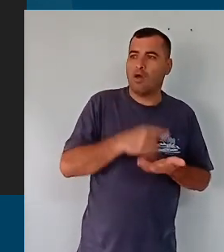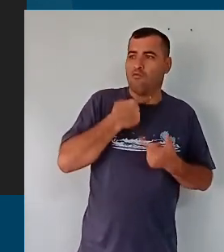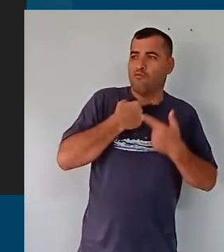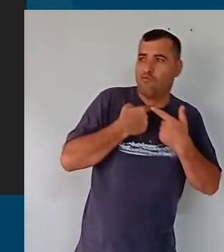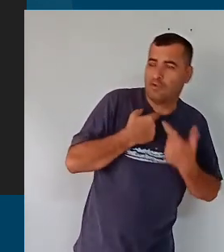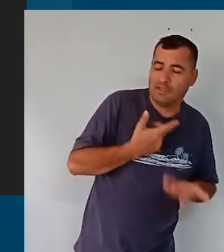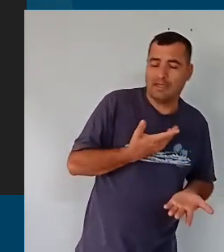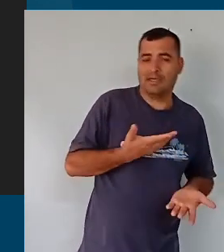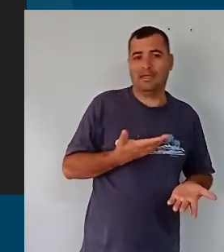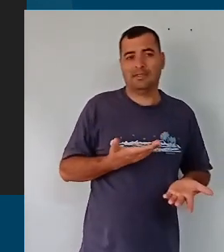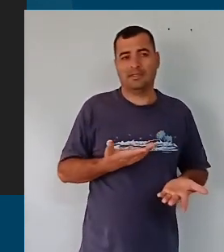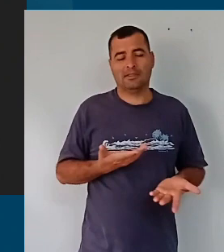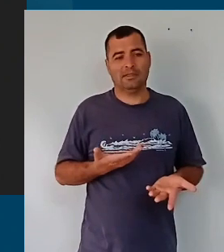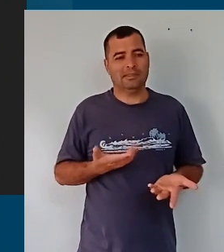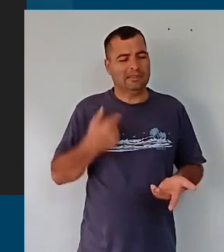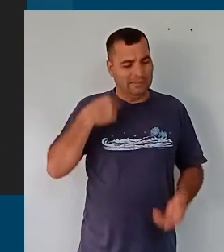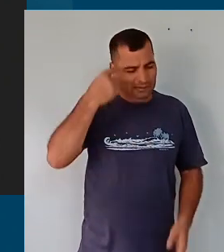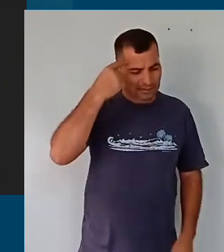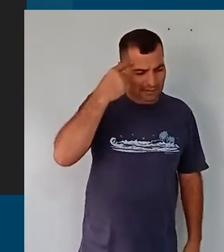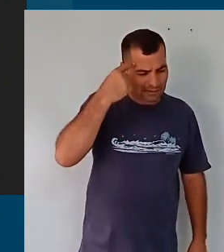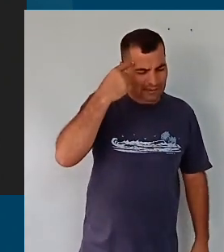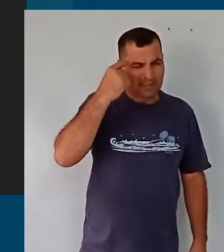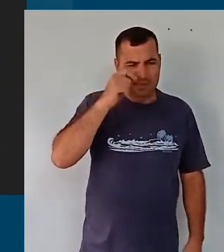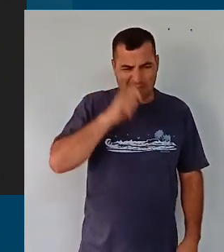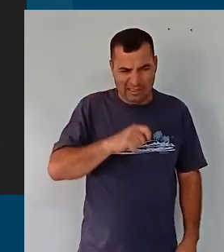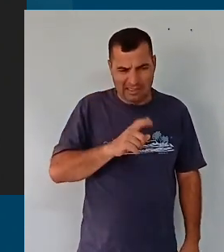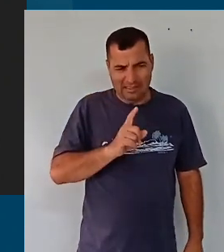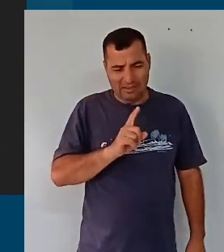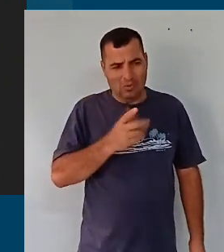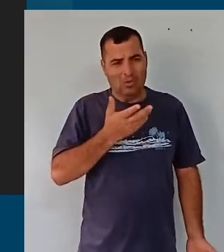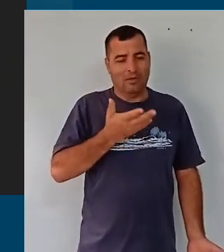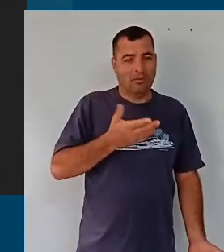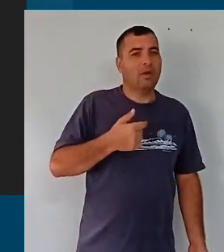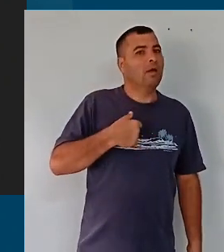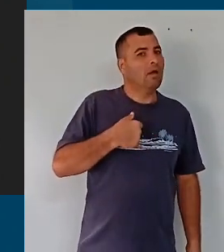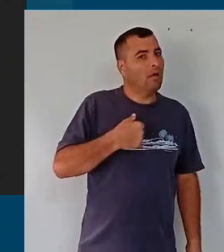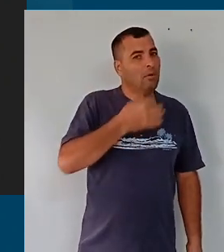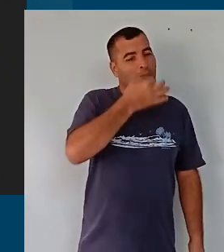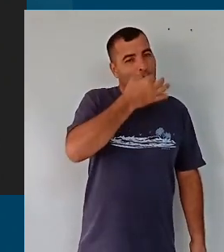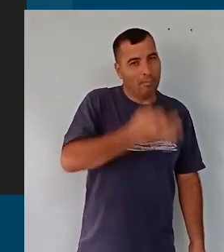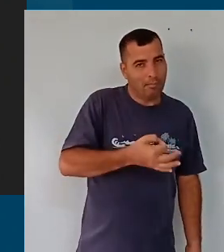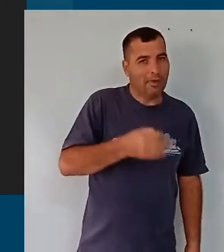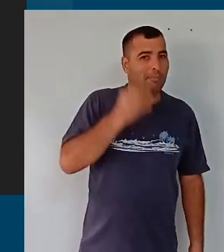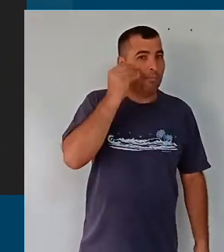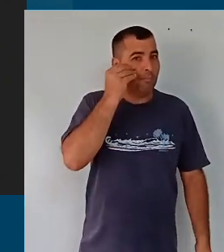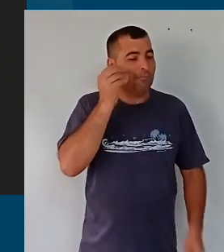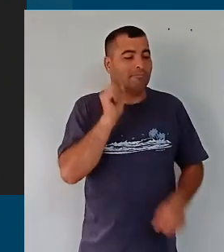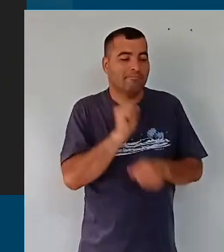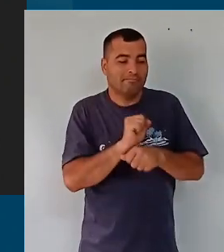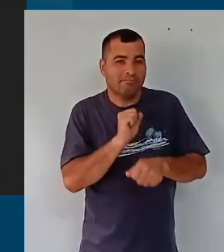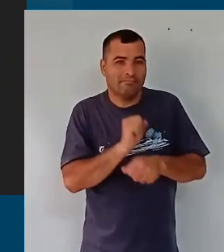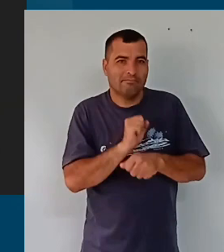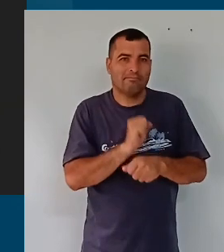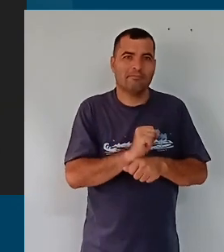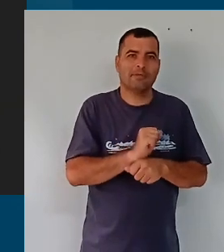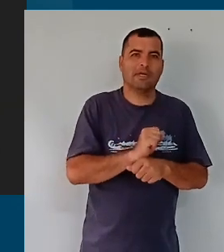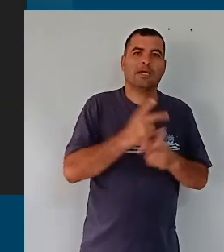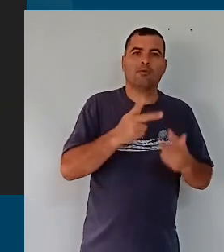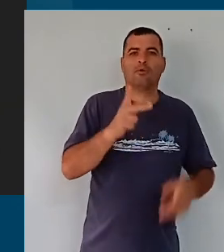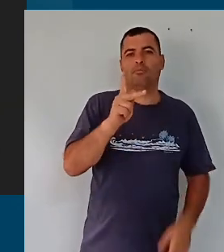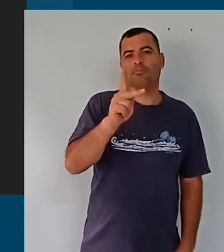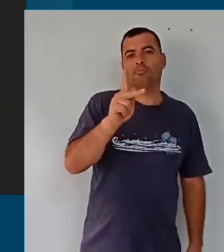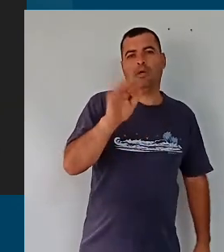desmotivados, até mesmo, né, pensando, ah, será que vale a pena? Mas não, eu ainda prefiro a esperança de